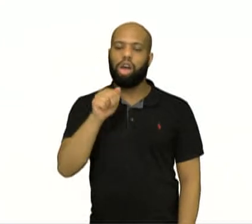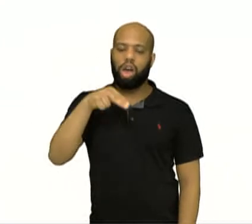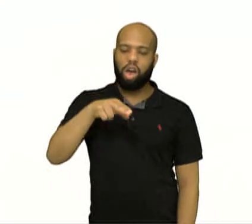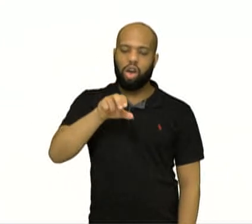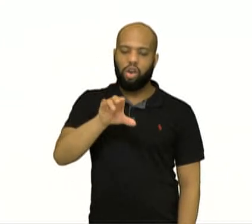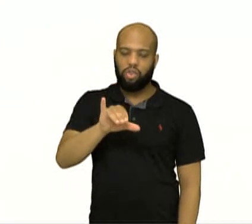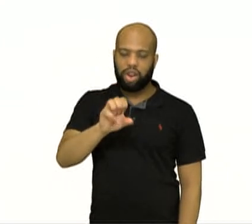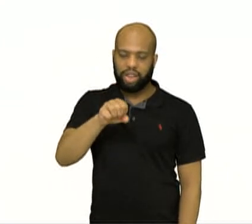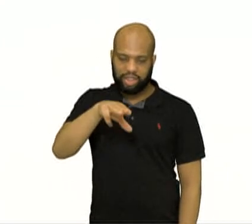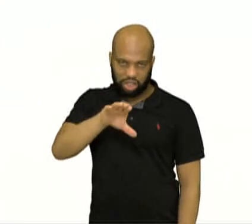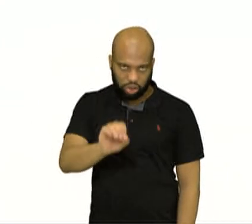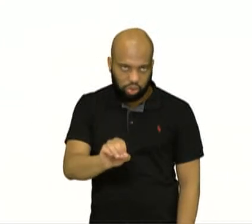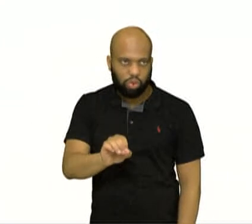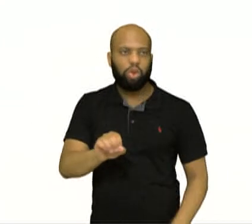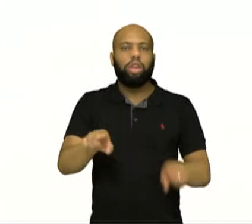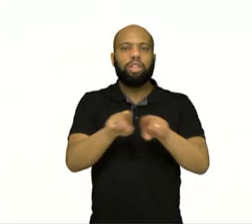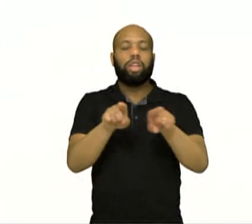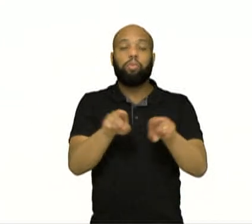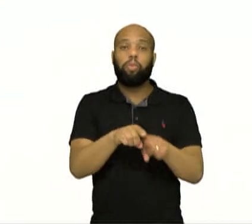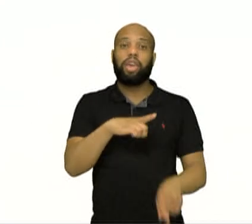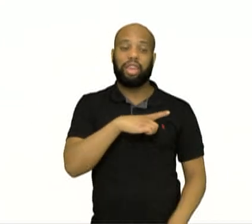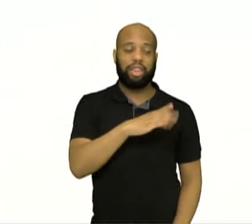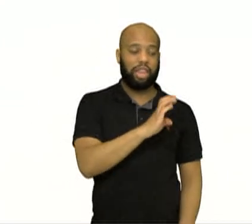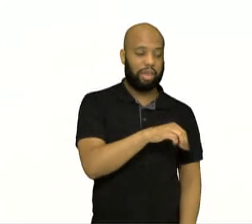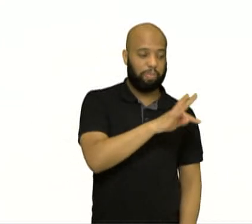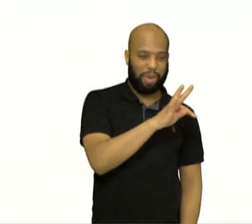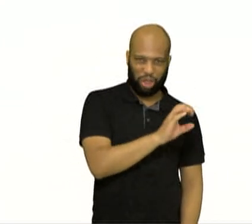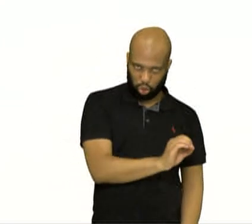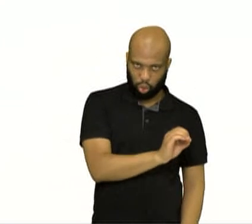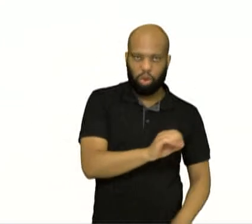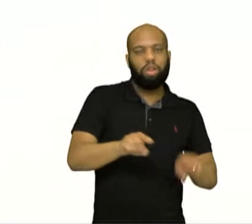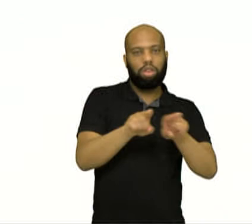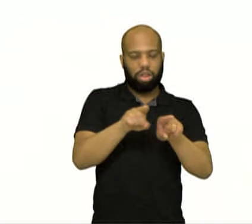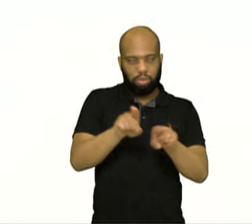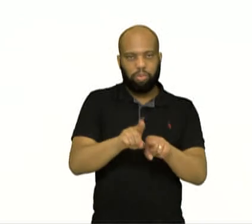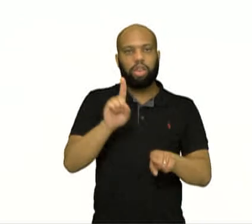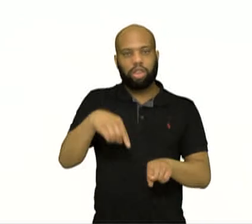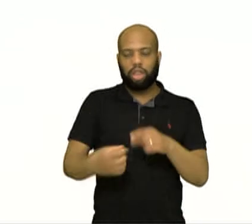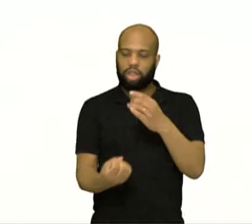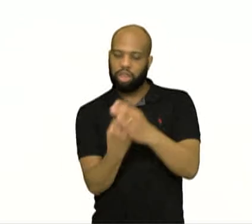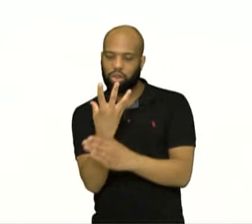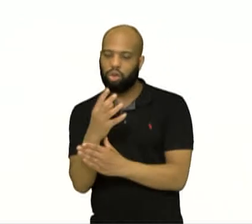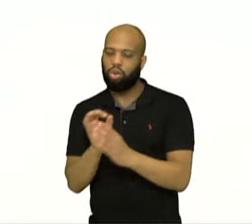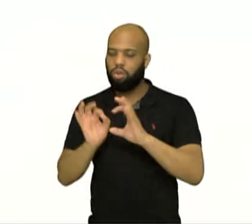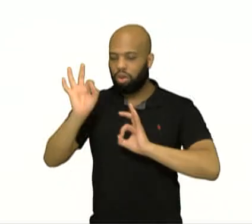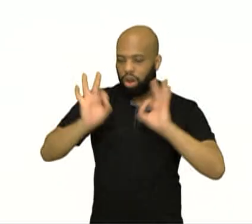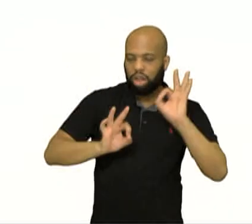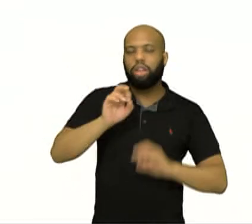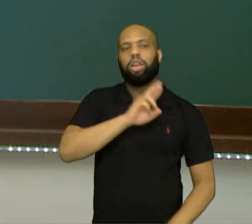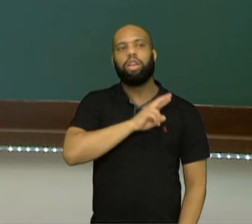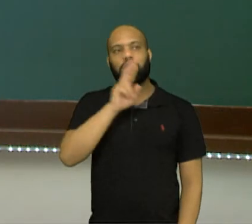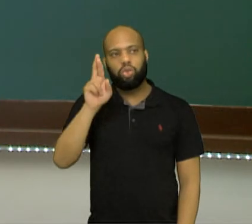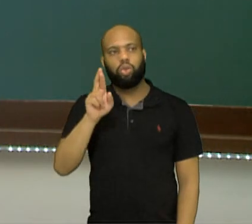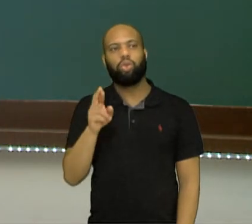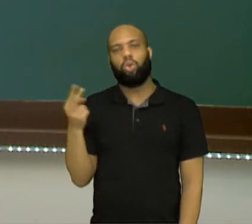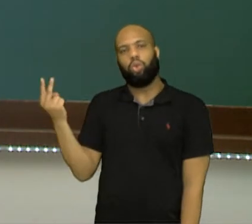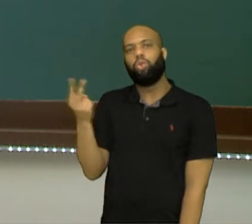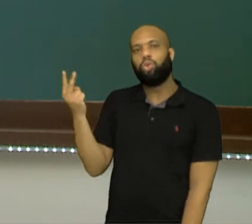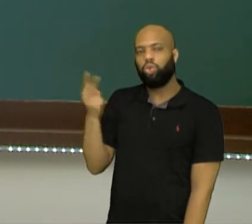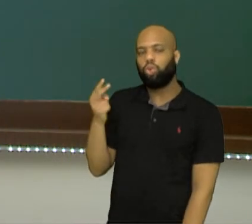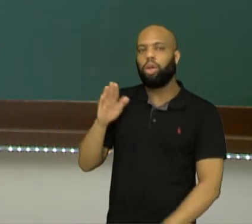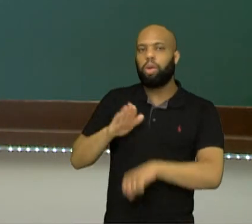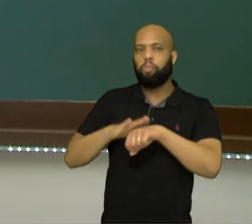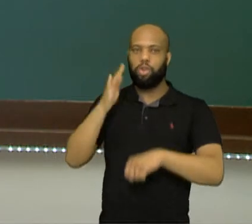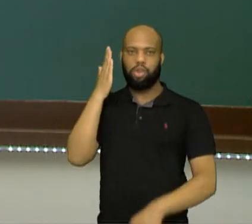até a medalhinha de São Bento, atualmente, que tem origem ali nesta ordem religiosa, que são uma das duas mais